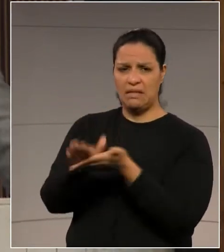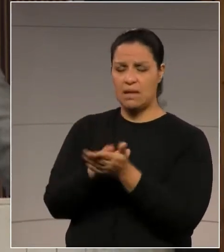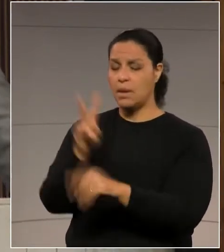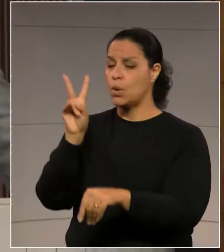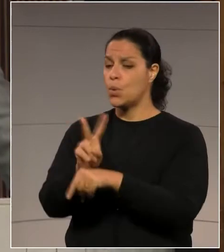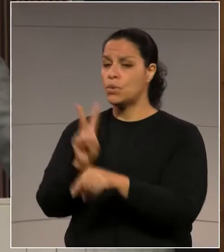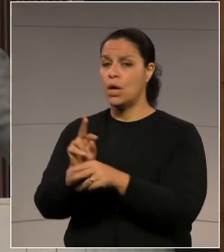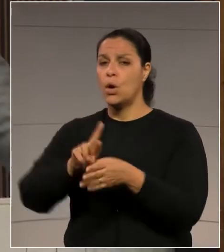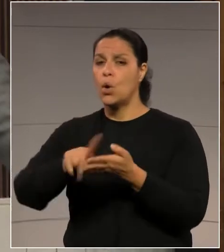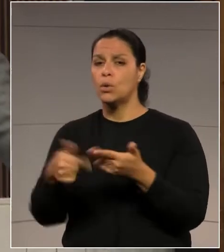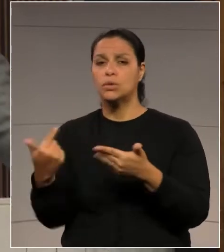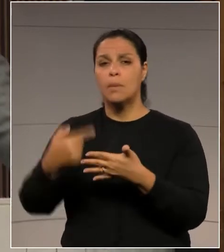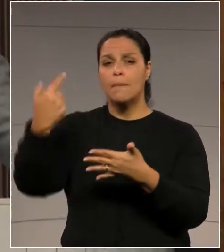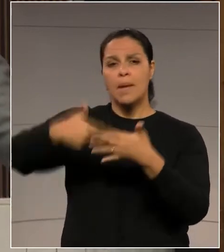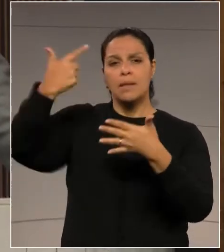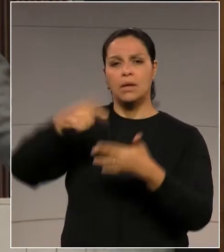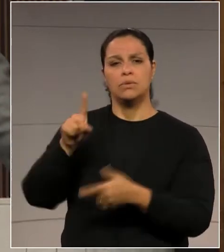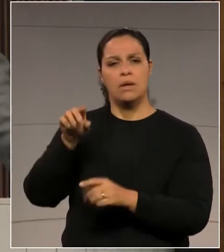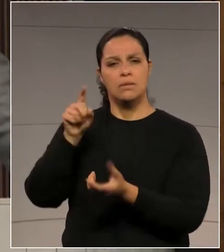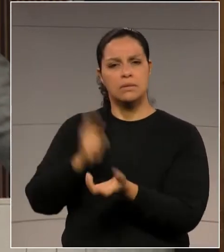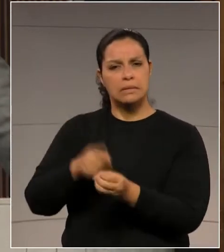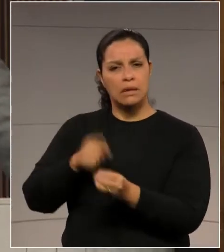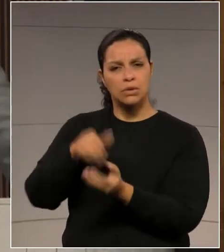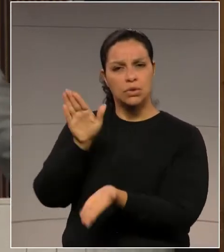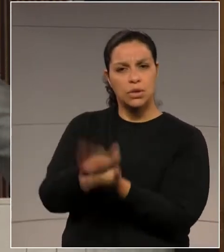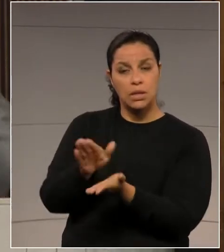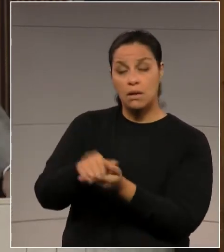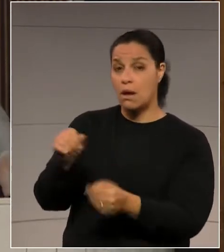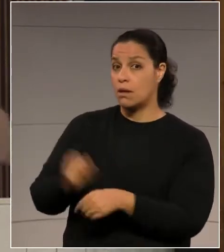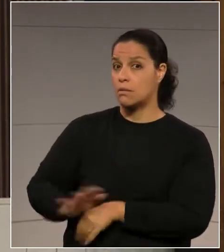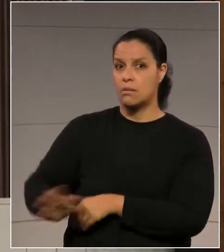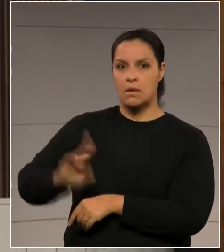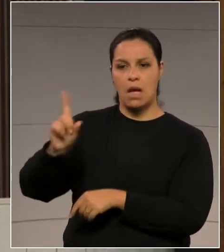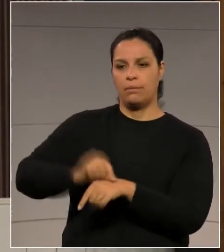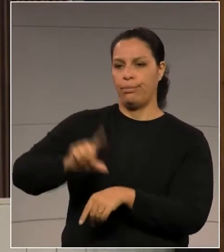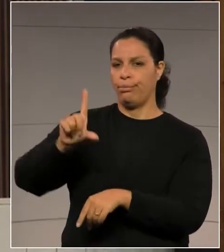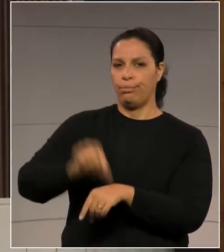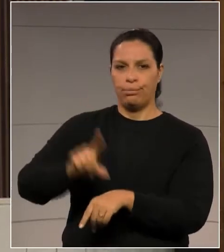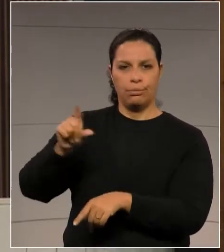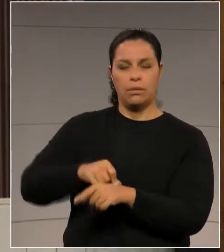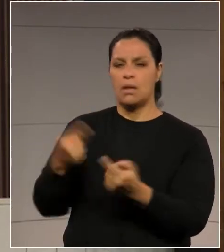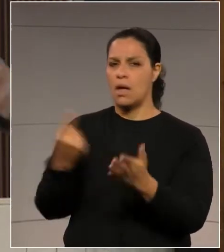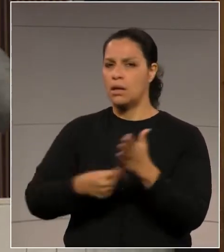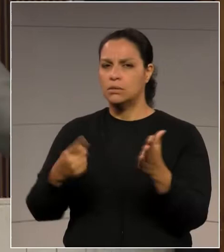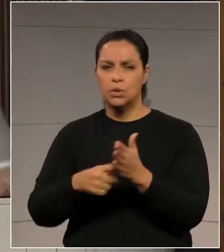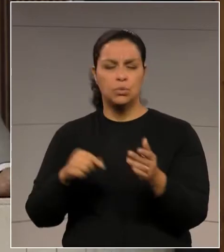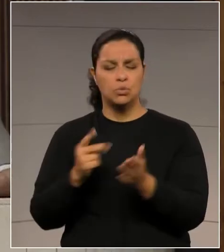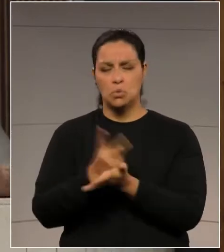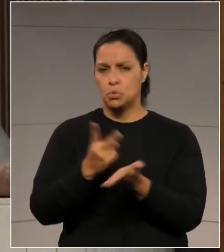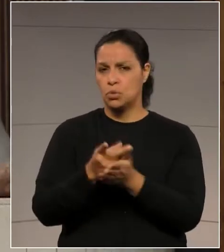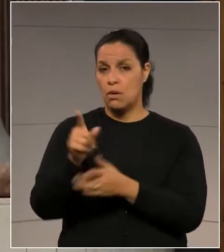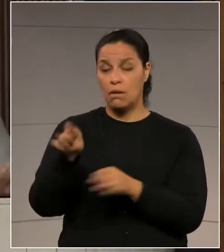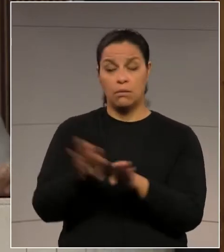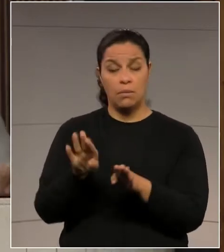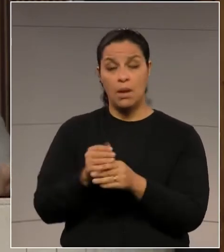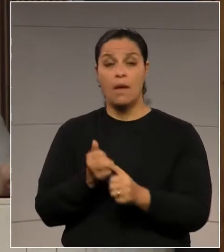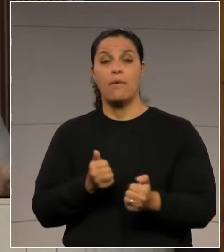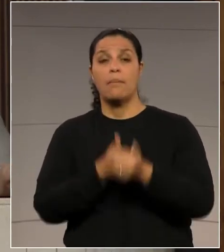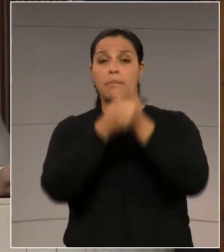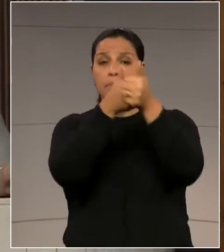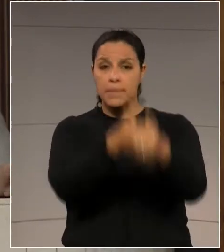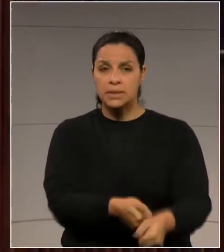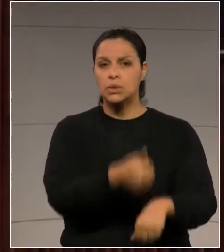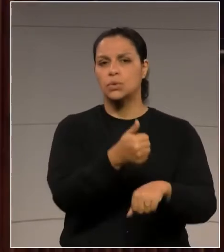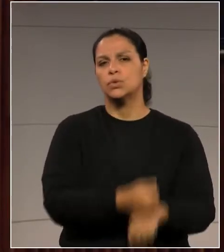cuidar do pedágio lá em Jacarezinho, que o preço sobe e desce, sobe e desce, as denúncias comem soltas, está lá perseguindo